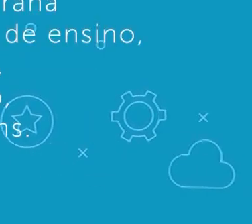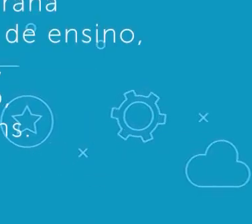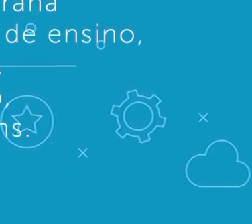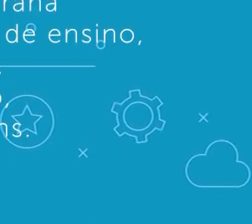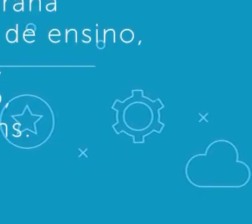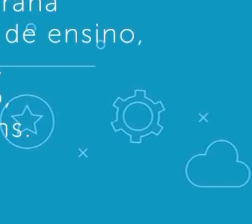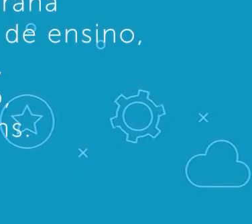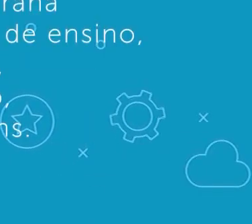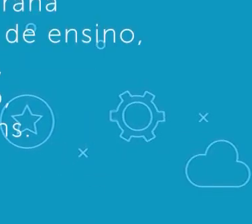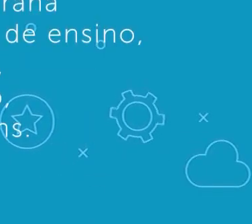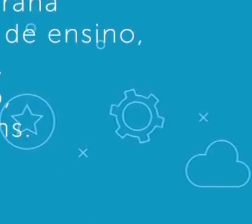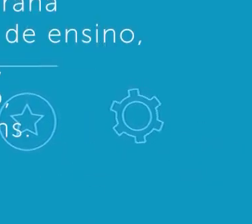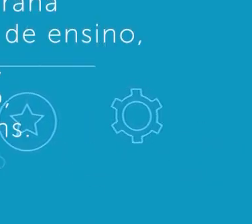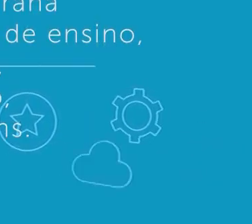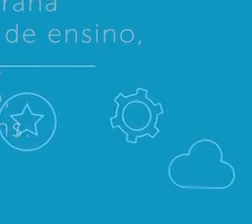Se inscreva no canal. Tchau, tchau.